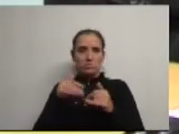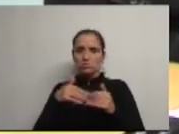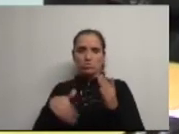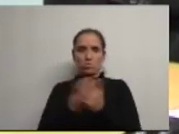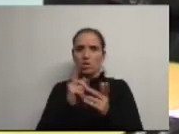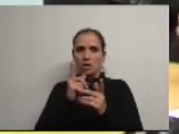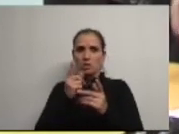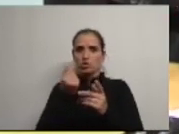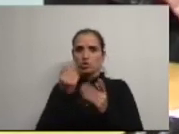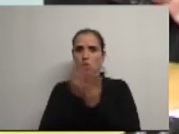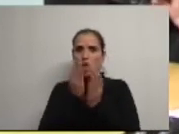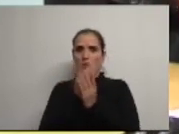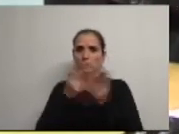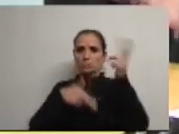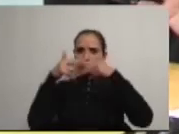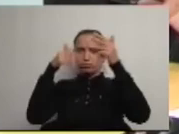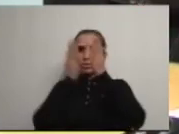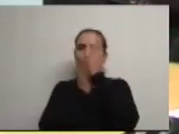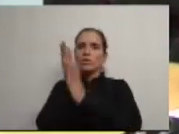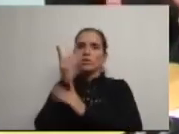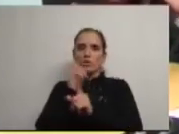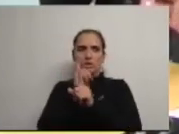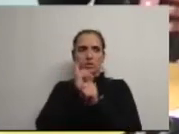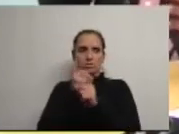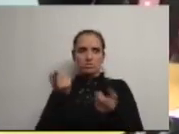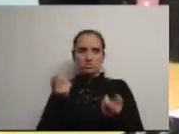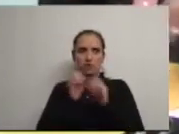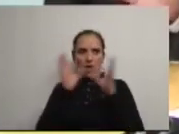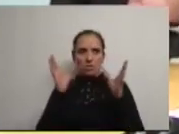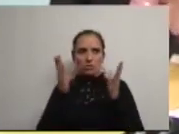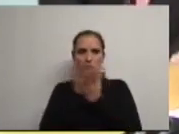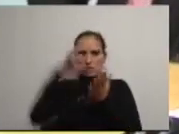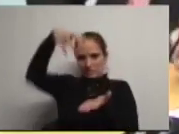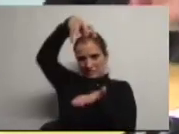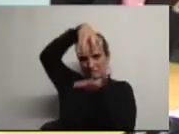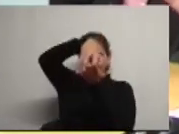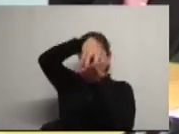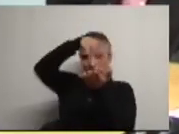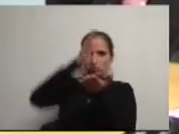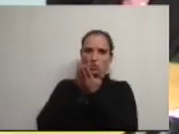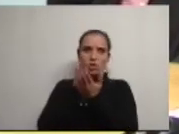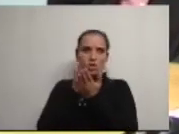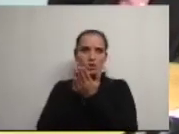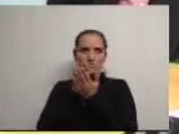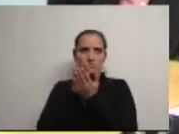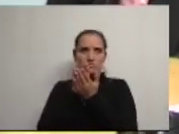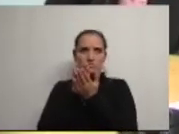depois é o dinheiro para a manter ok vamos lá ver vamos ser claros o edifício da escola o edifício da escola ok